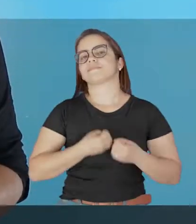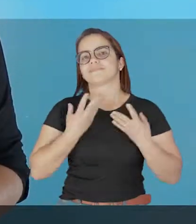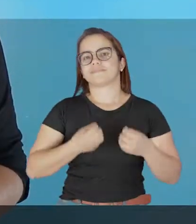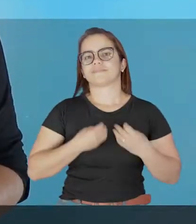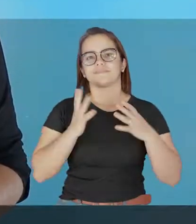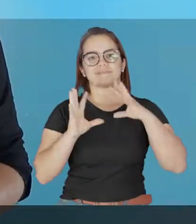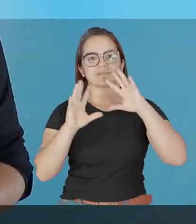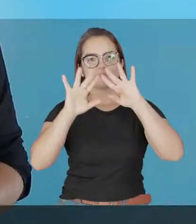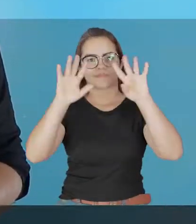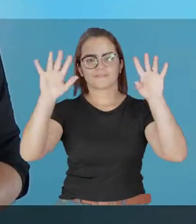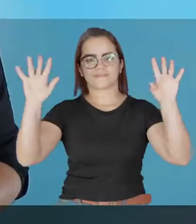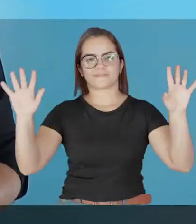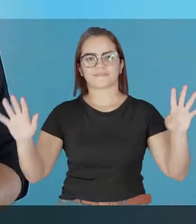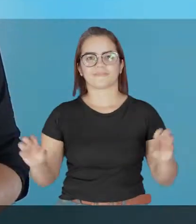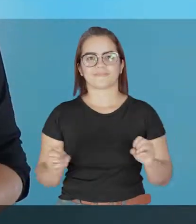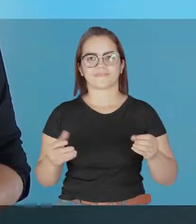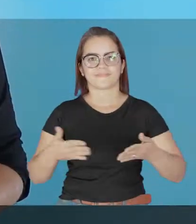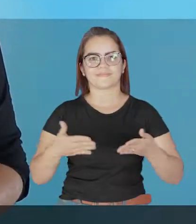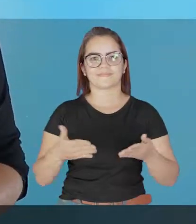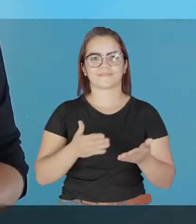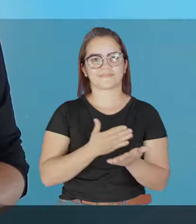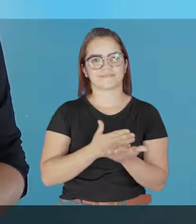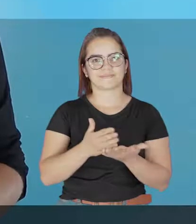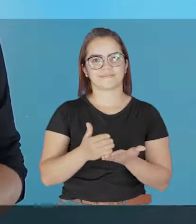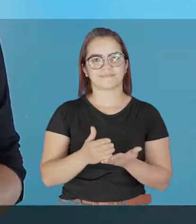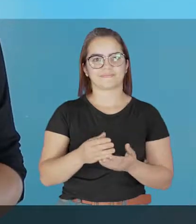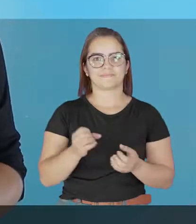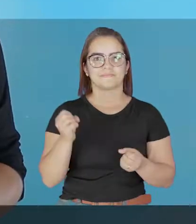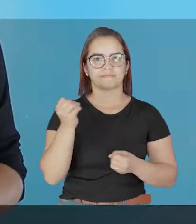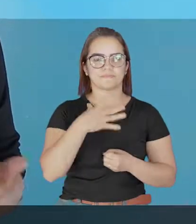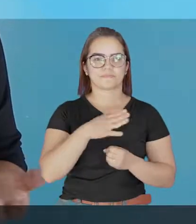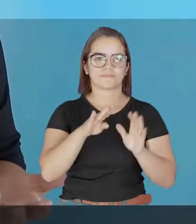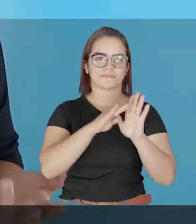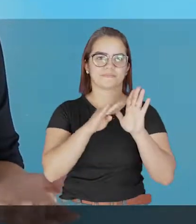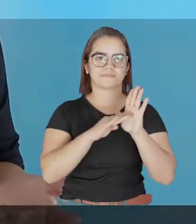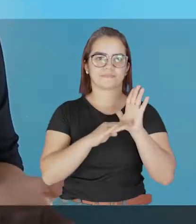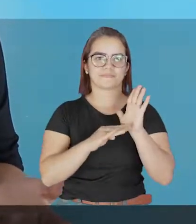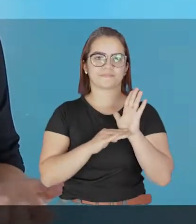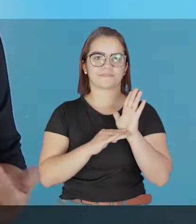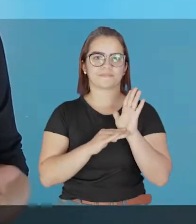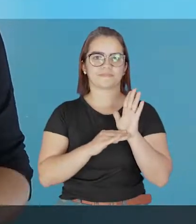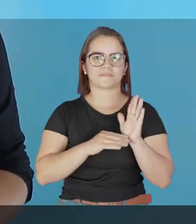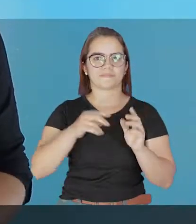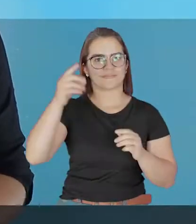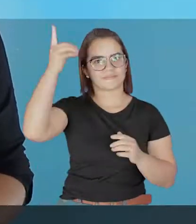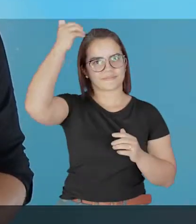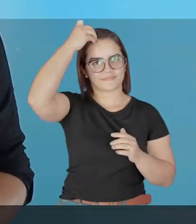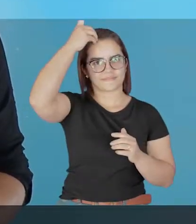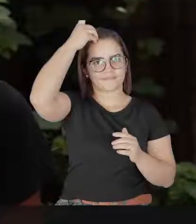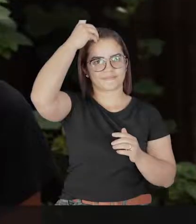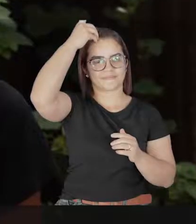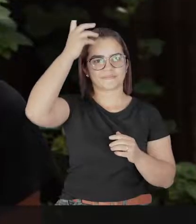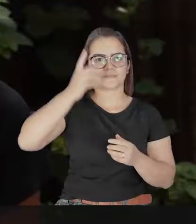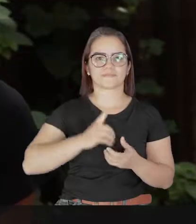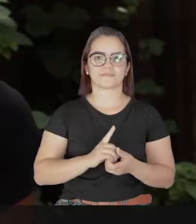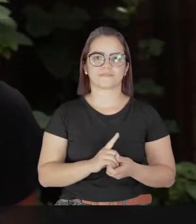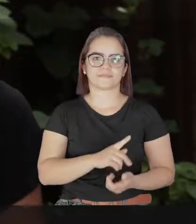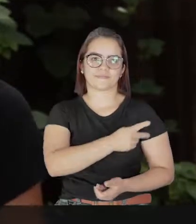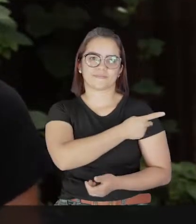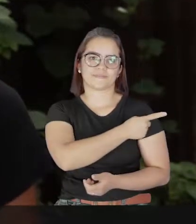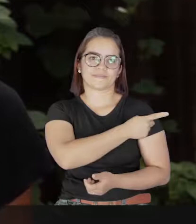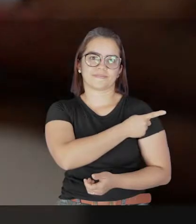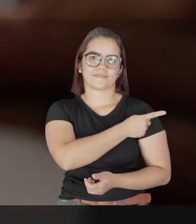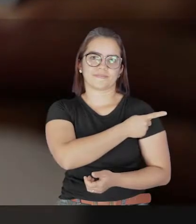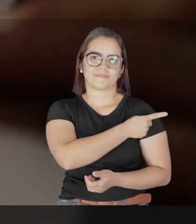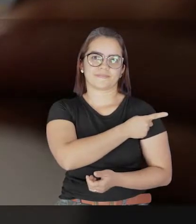magia para o mundo. A partir de agora, está no ar um novo quadro da TV Unir, trazendo os talentos da nossa terra. Eu acho que eu sou muito